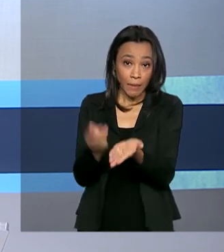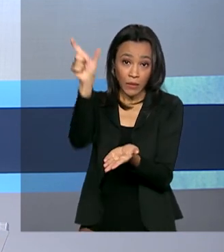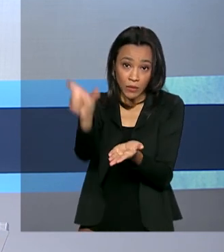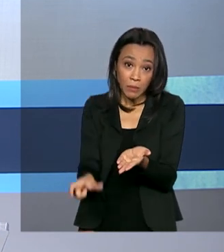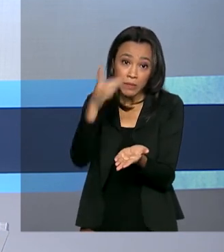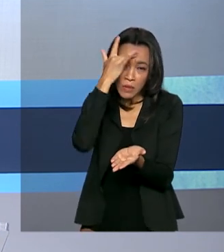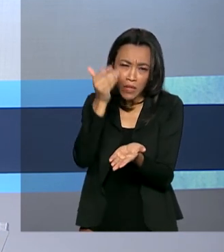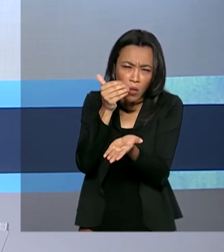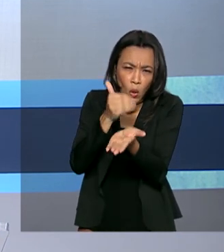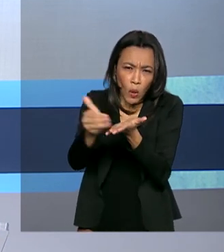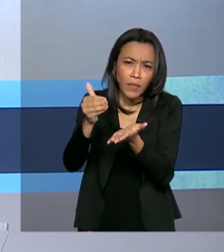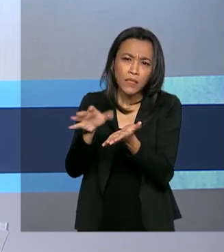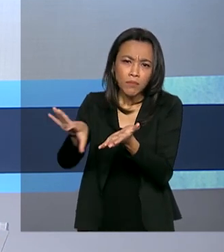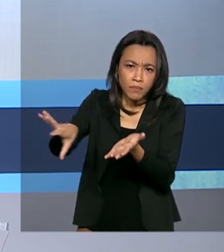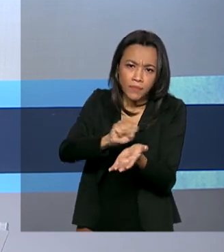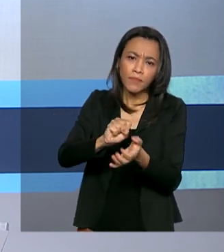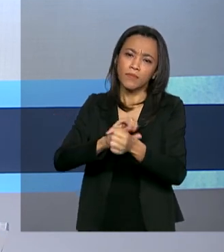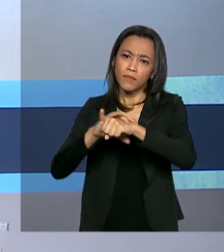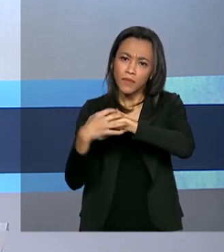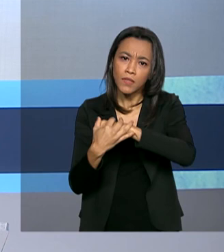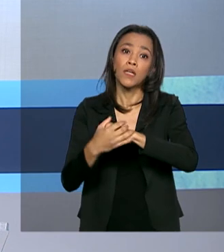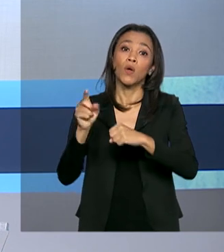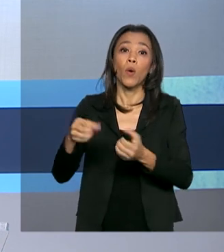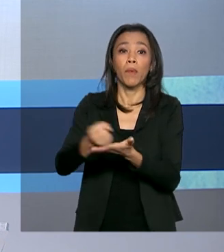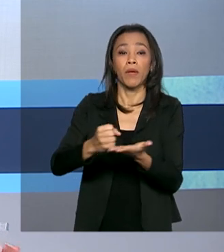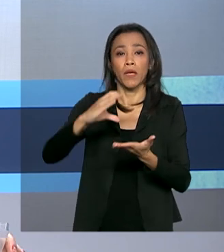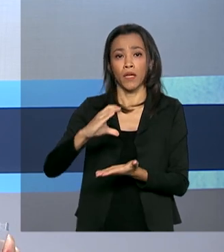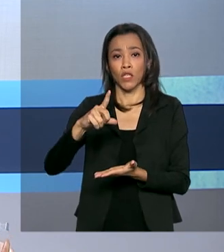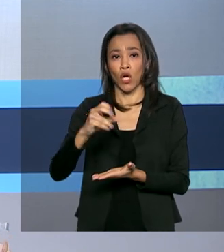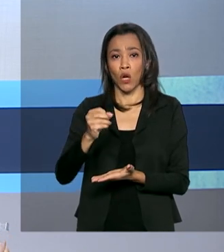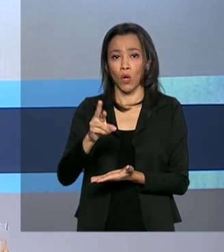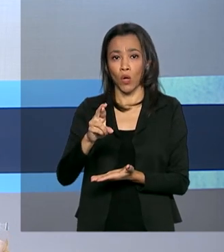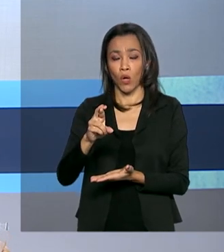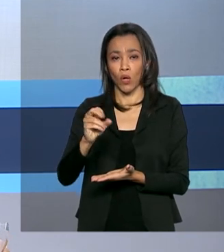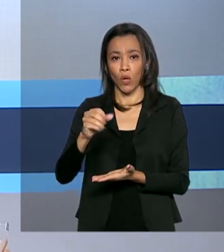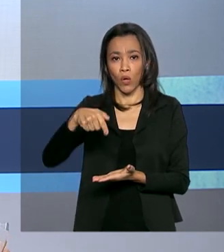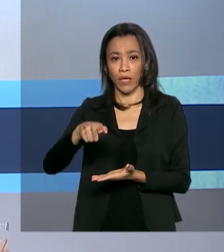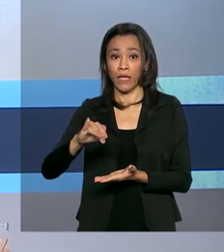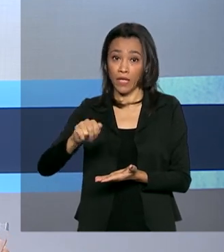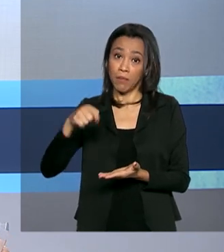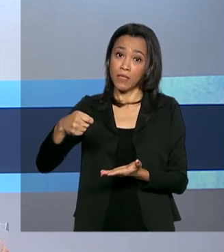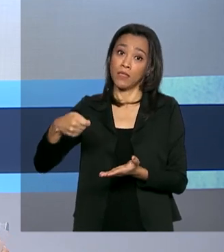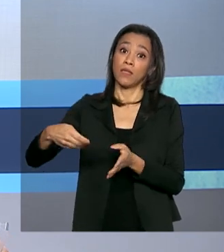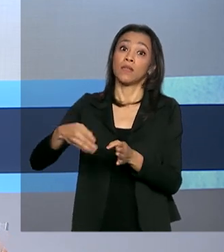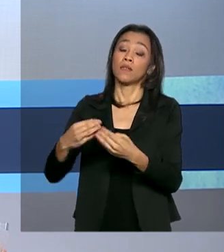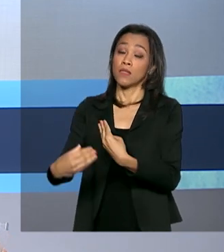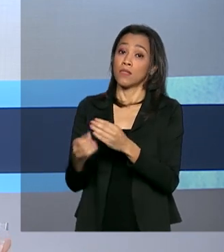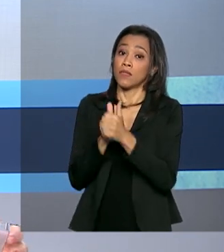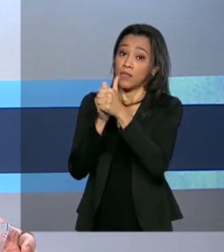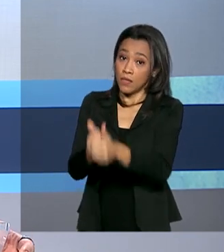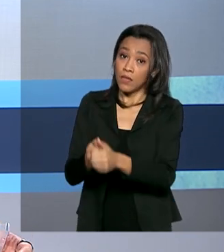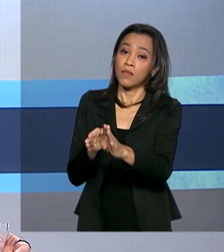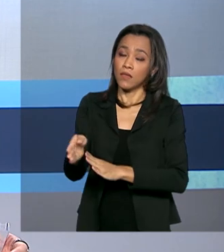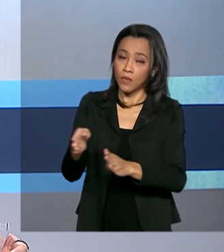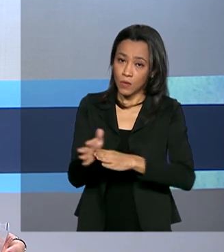estágio inicial da Covid-19 com a cloroquina deve seguir as orientações anunciadas pelo Ministério da Saúde. E para